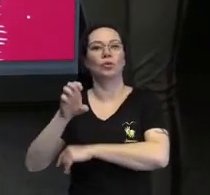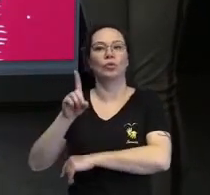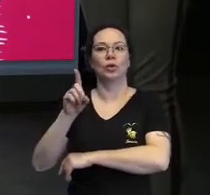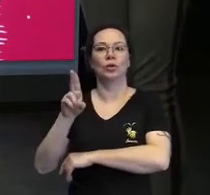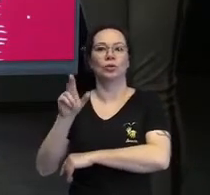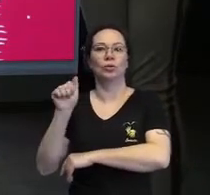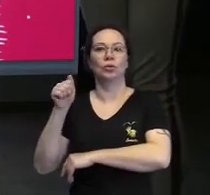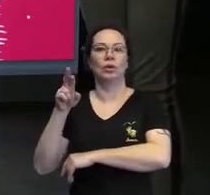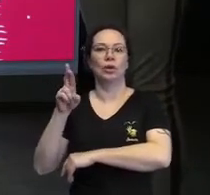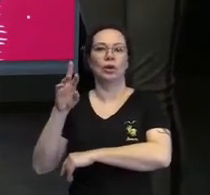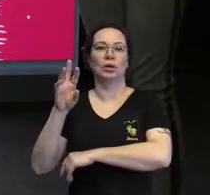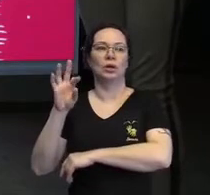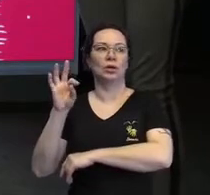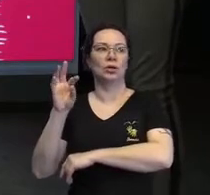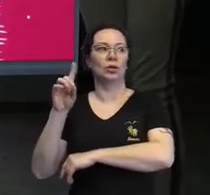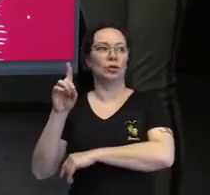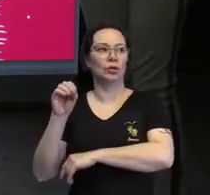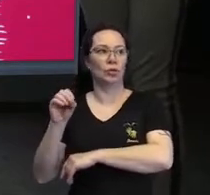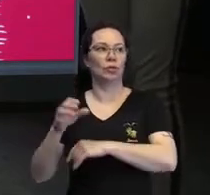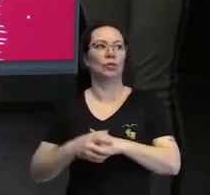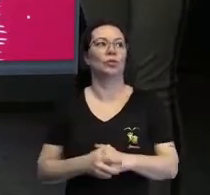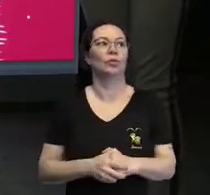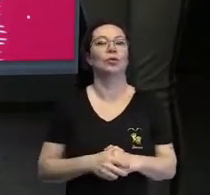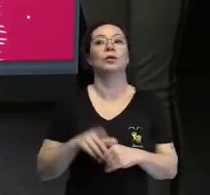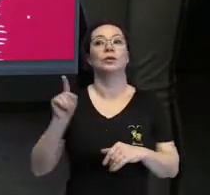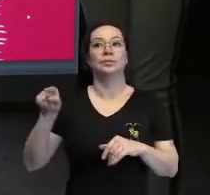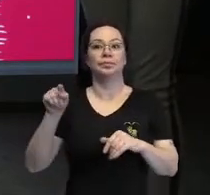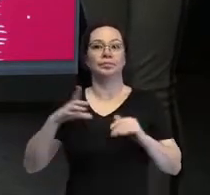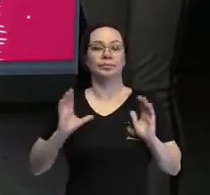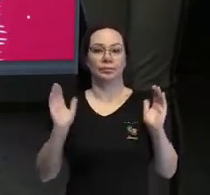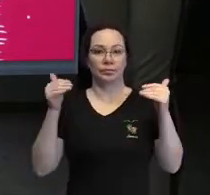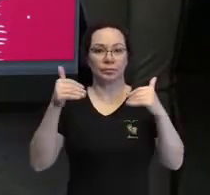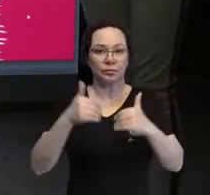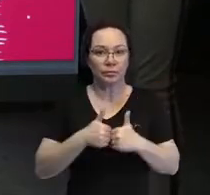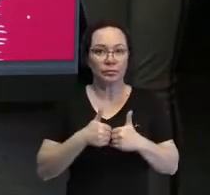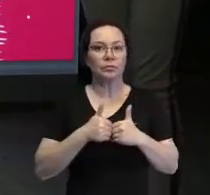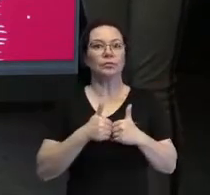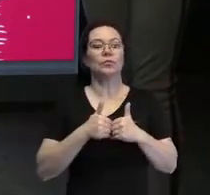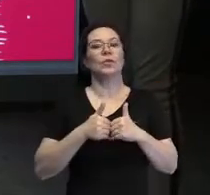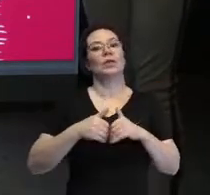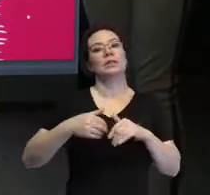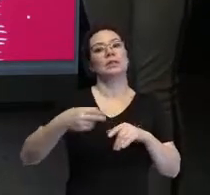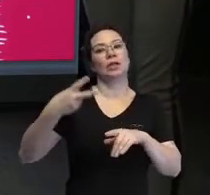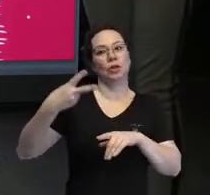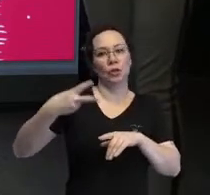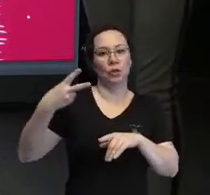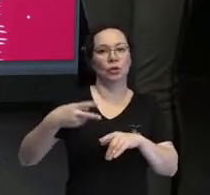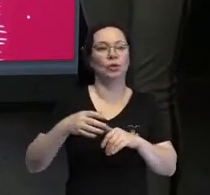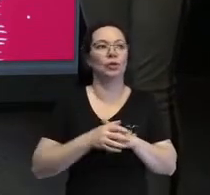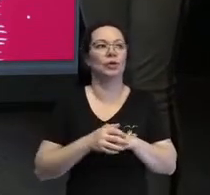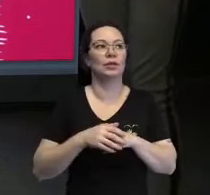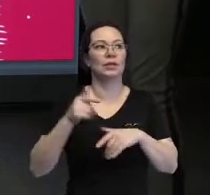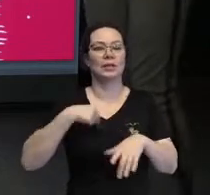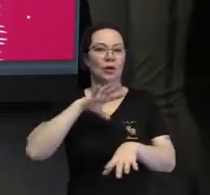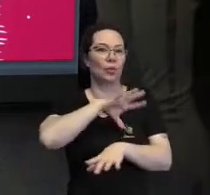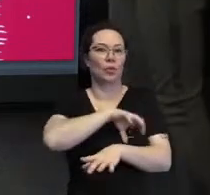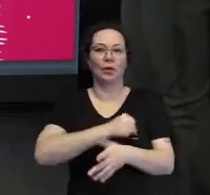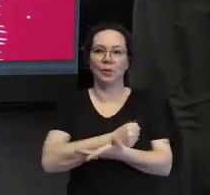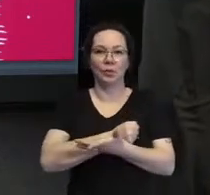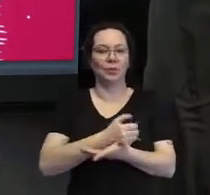Quero abrir um parênteses, meu irmão Eduardo é autista, de grau 2, ele é o amor de nossas vidas.